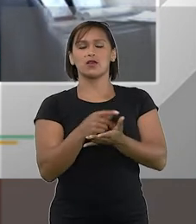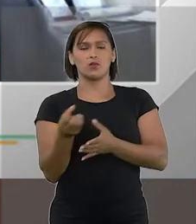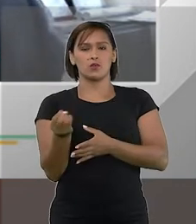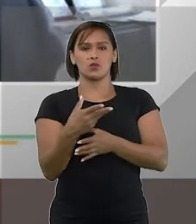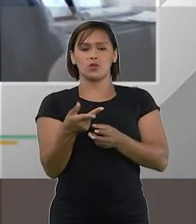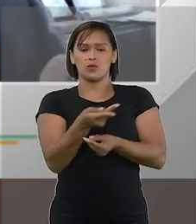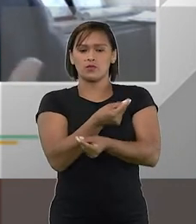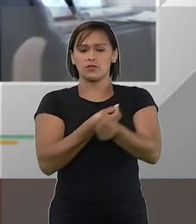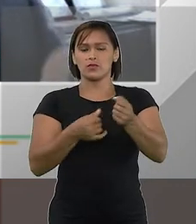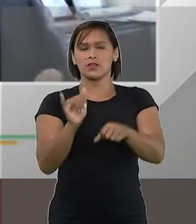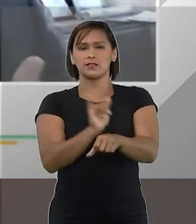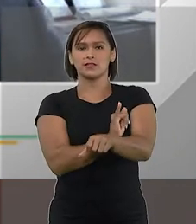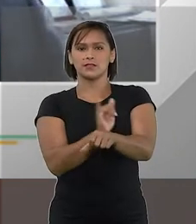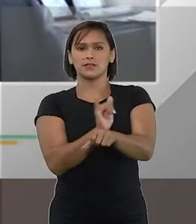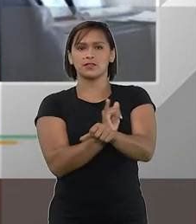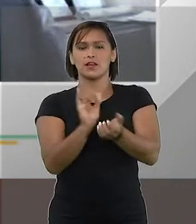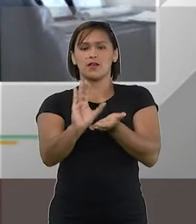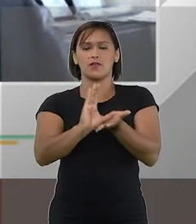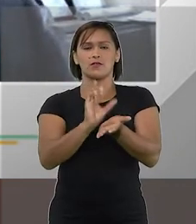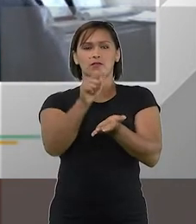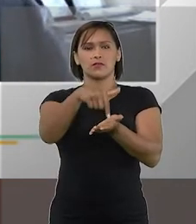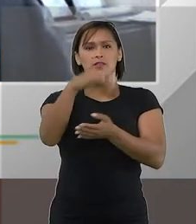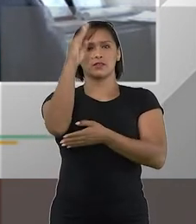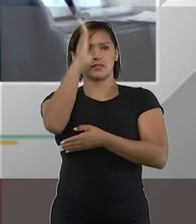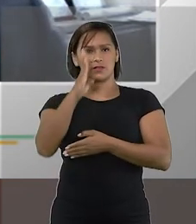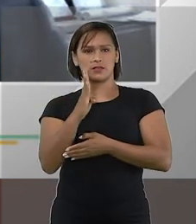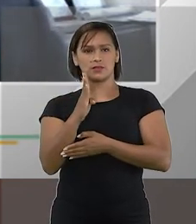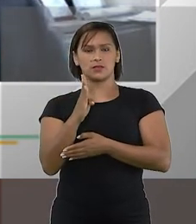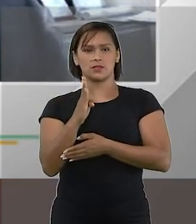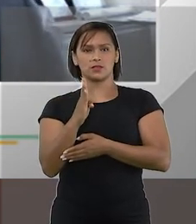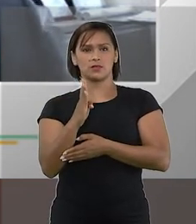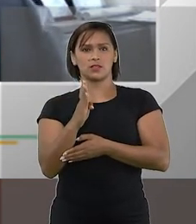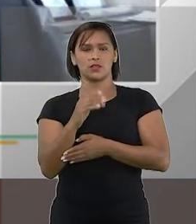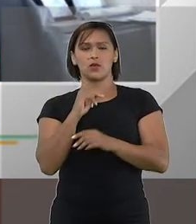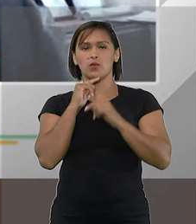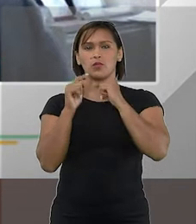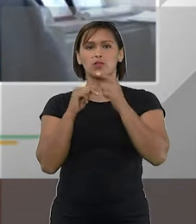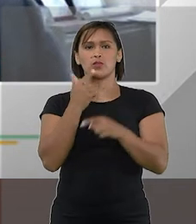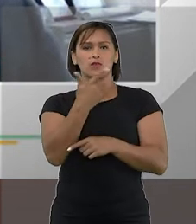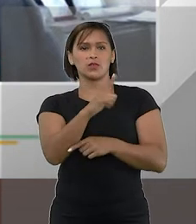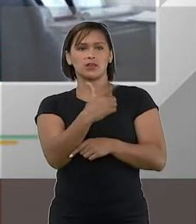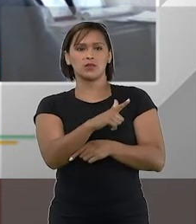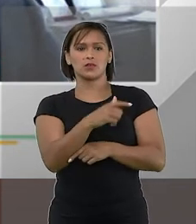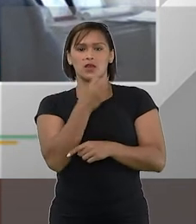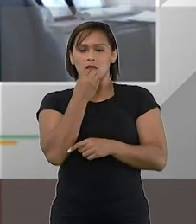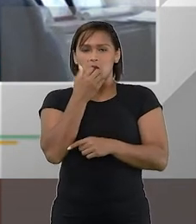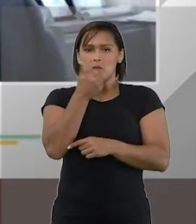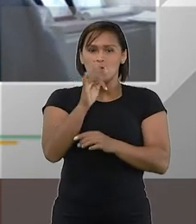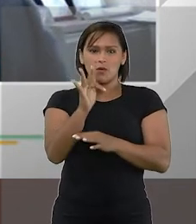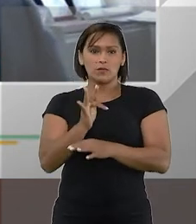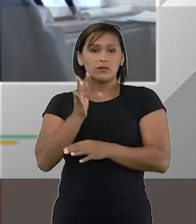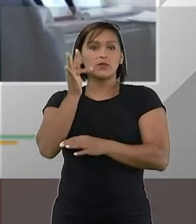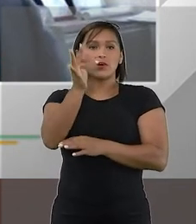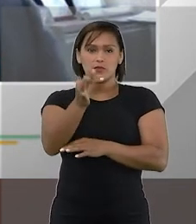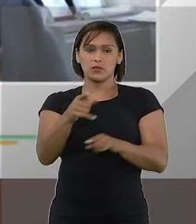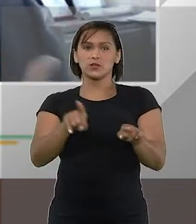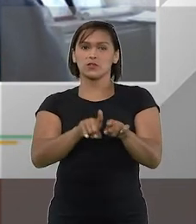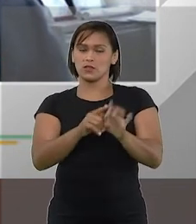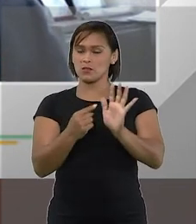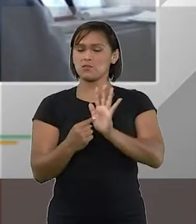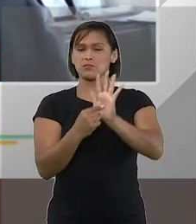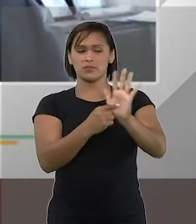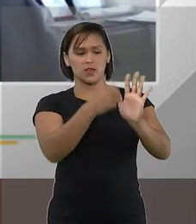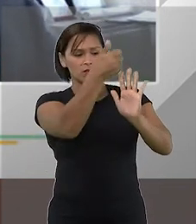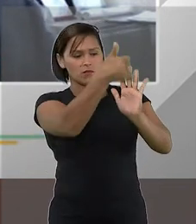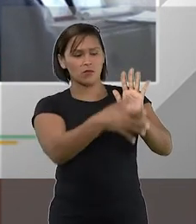mercado novo de financiamento no Brasil que, sem dúvida nenhuma, é muito promissor e vai